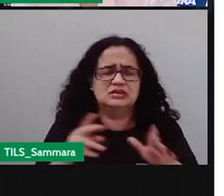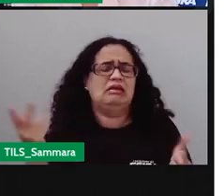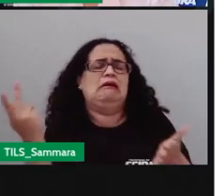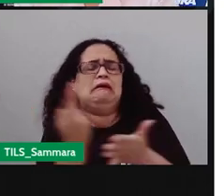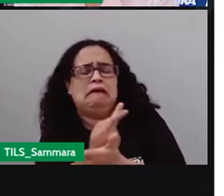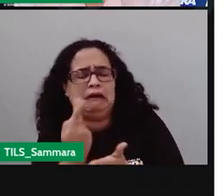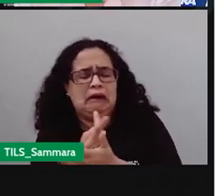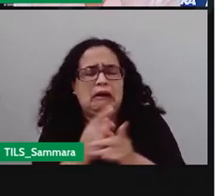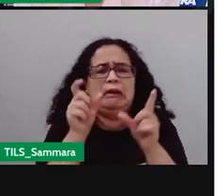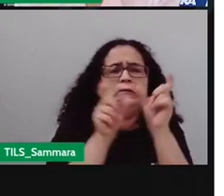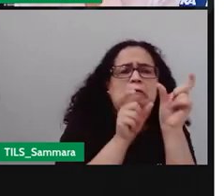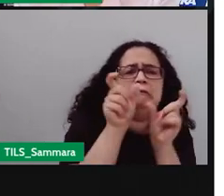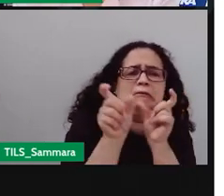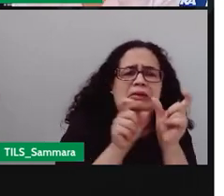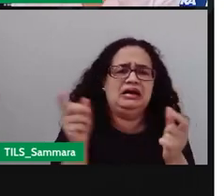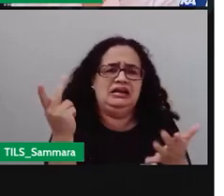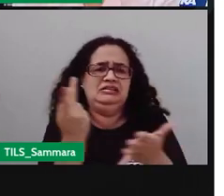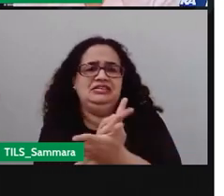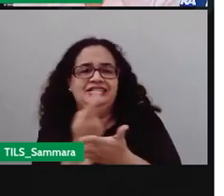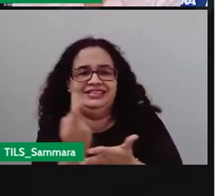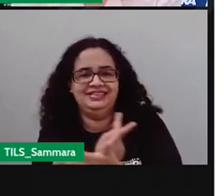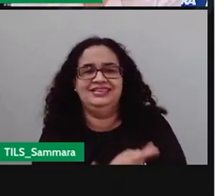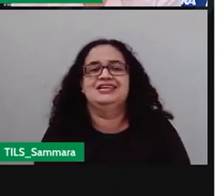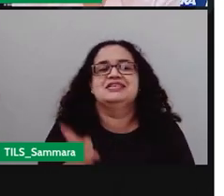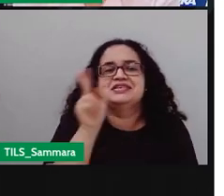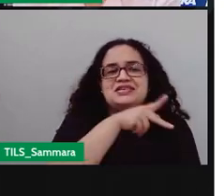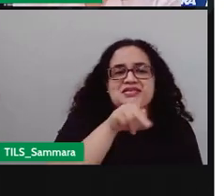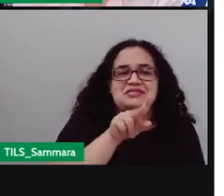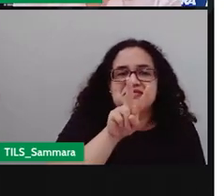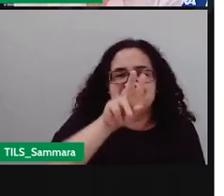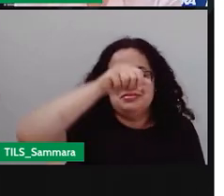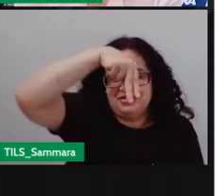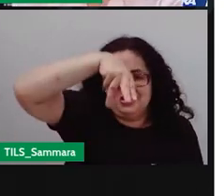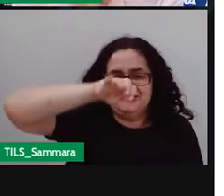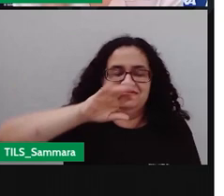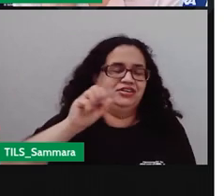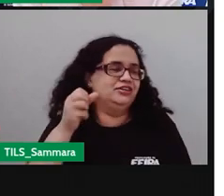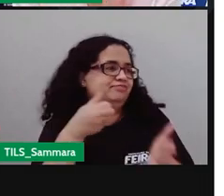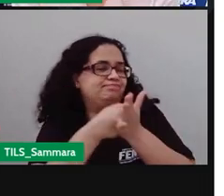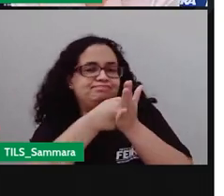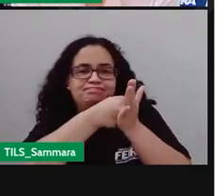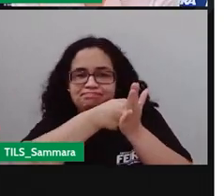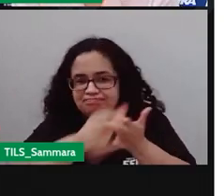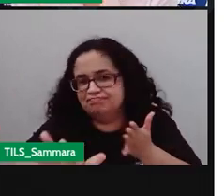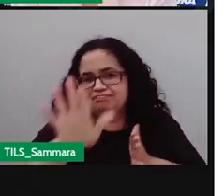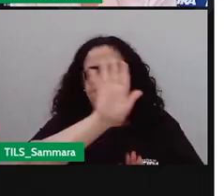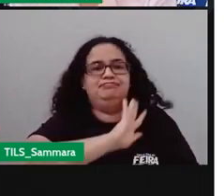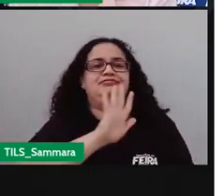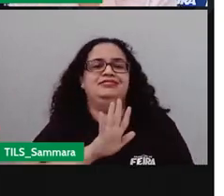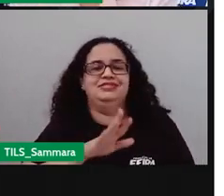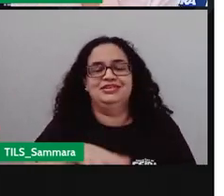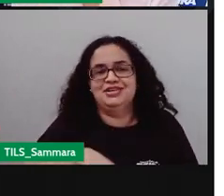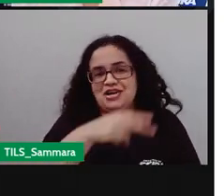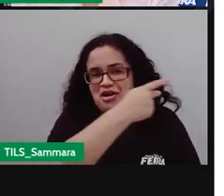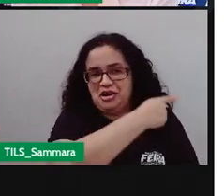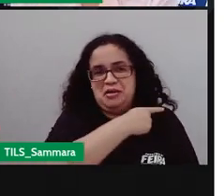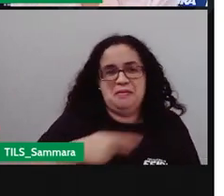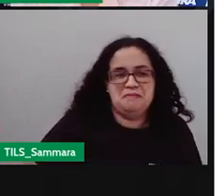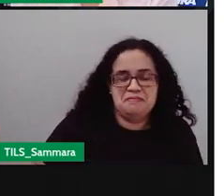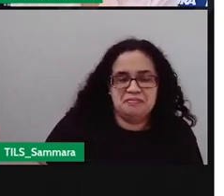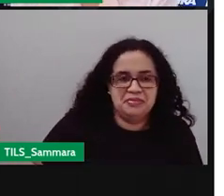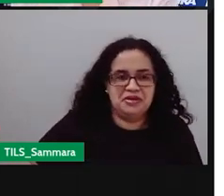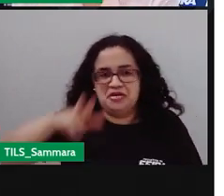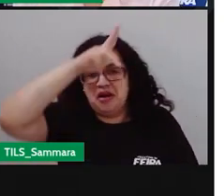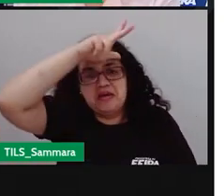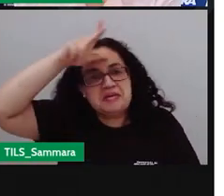erros. Provanha, né, Provanha? Já teria me demitido, já tinha me demitido, ó, Colbert, prefeito Colbert, já tinha